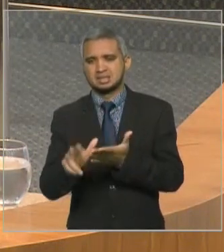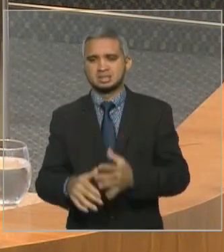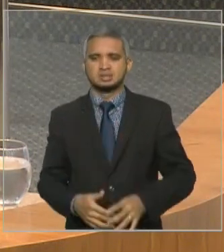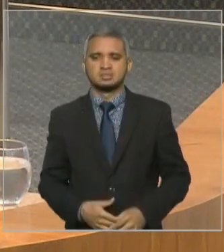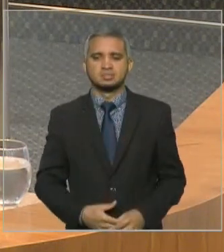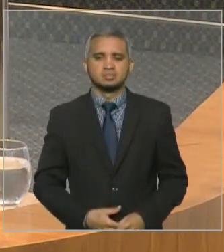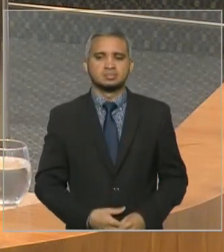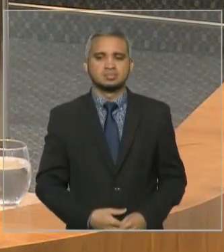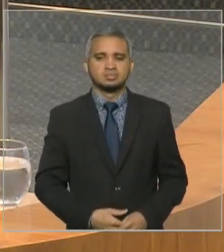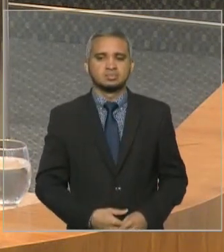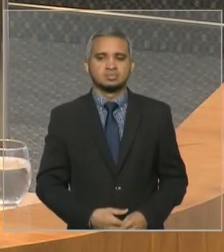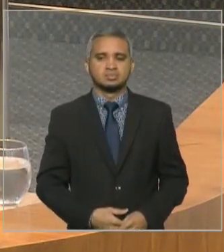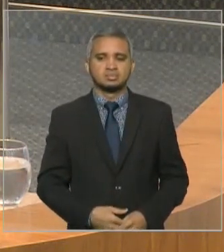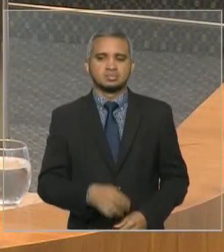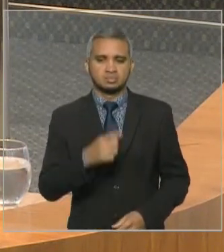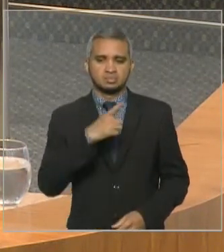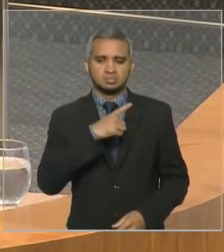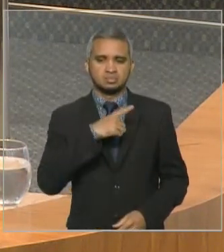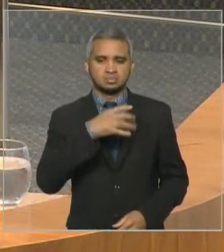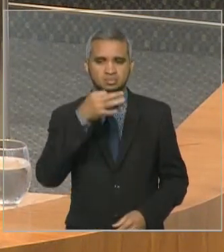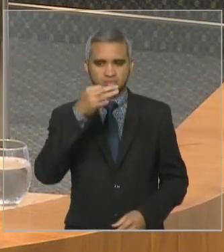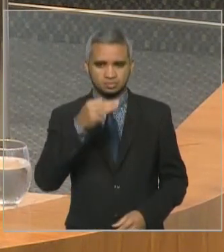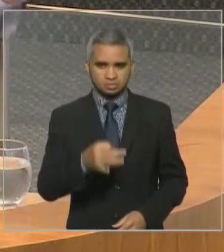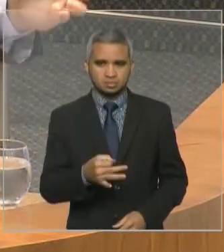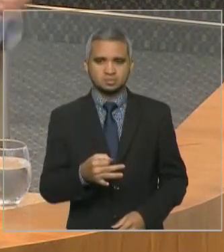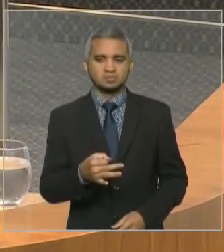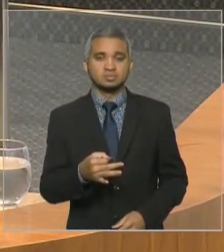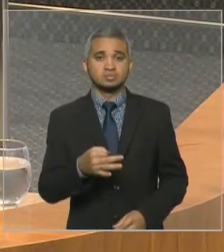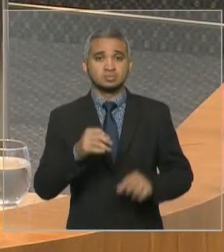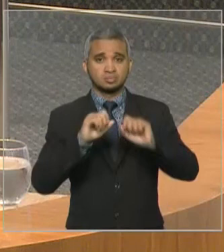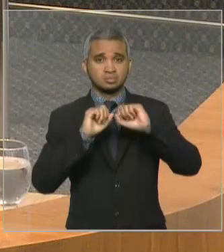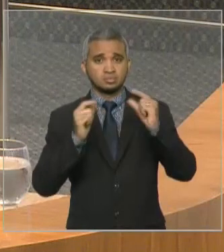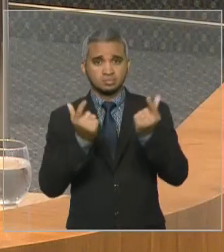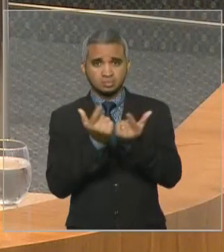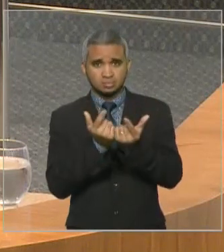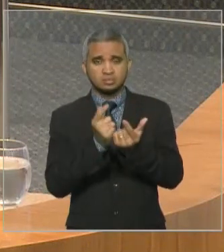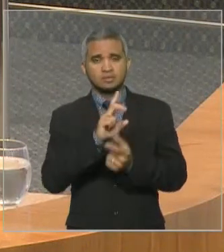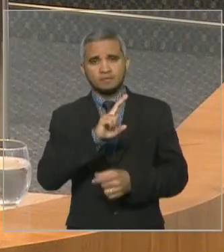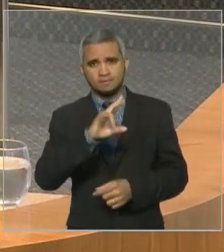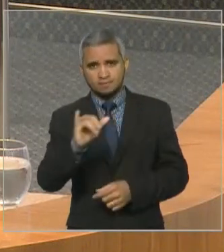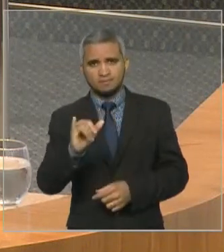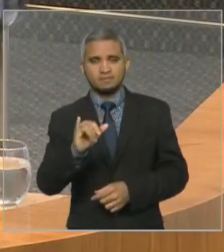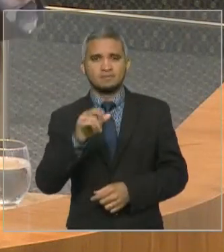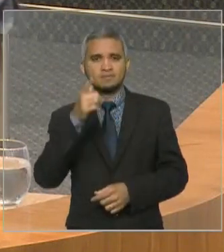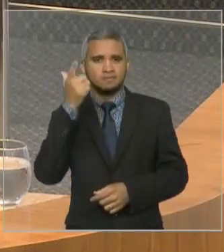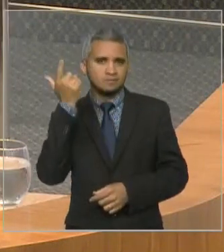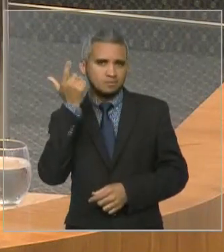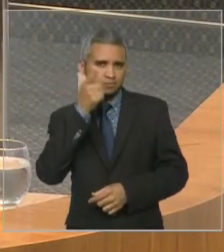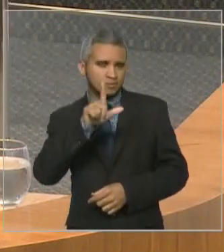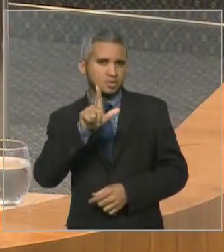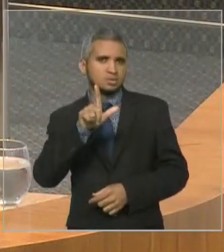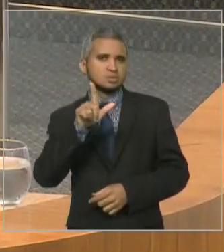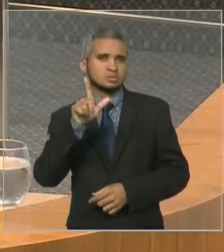Maranhão, e que eu tenho certeza que essa Casa ganha muito com o retorno de V. Exª ao Parlamento e ao Legislativo